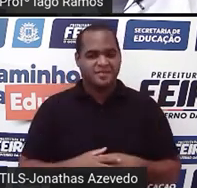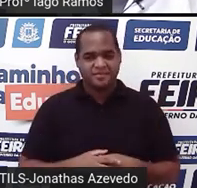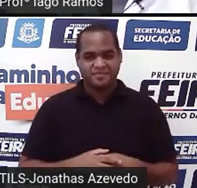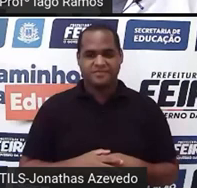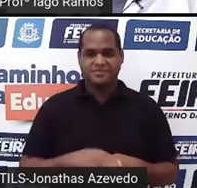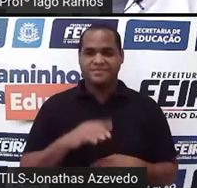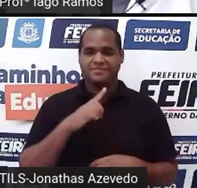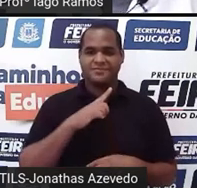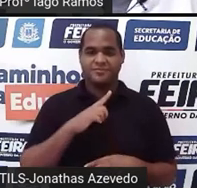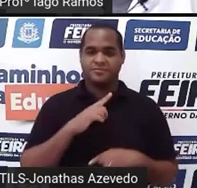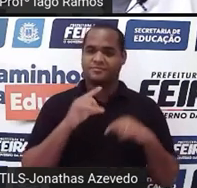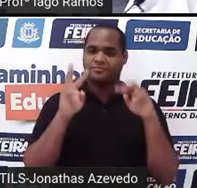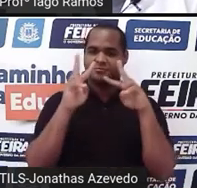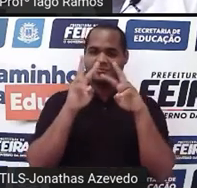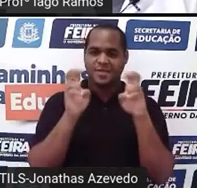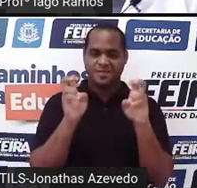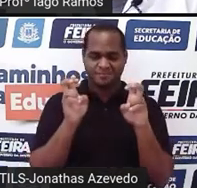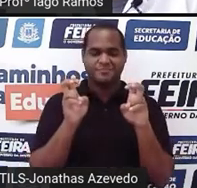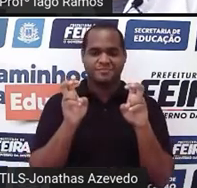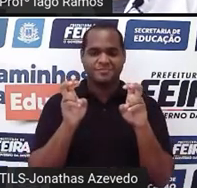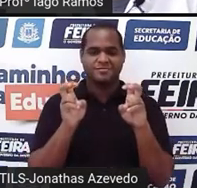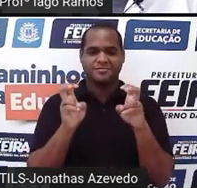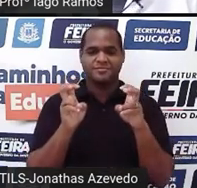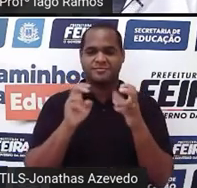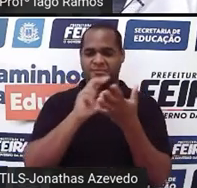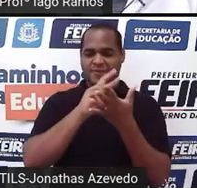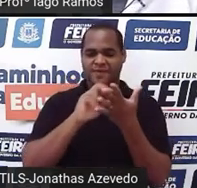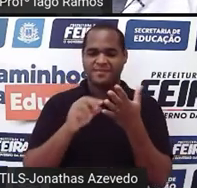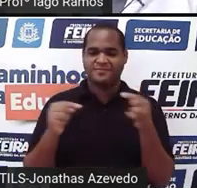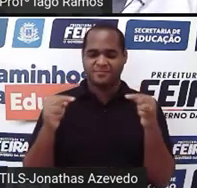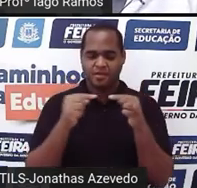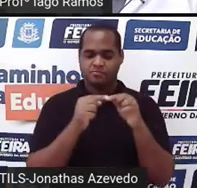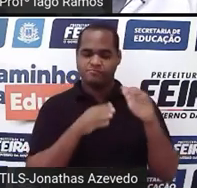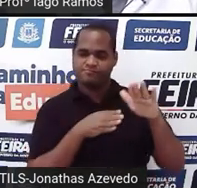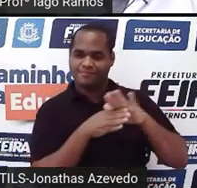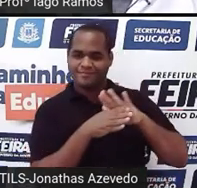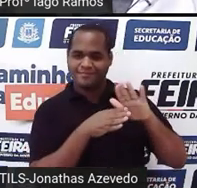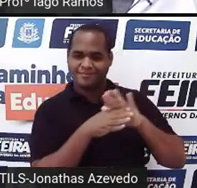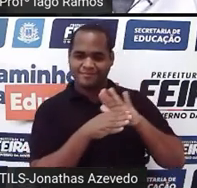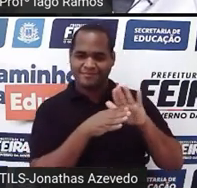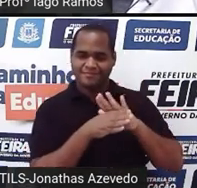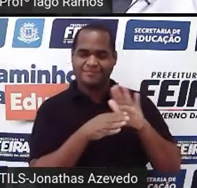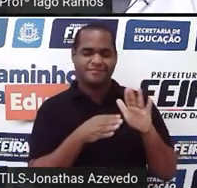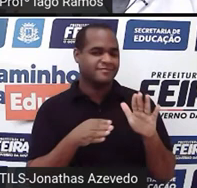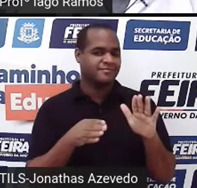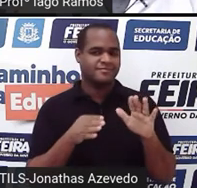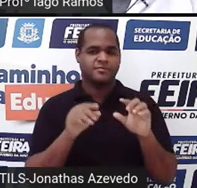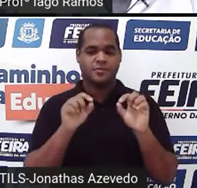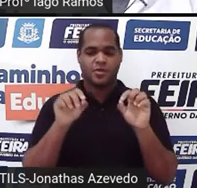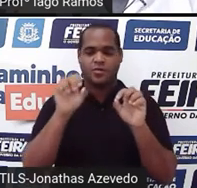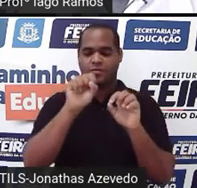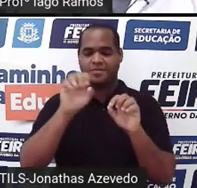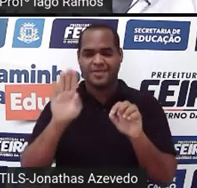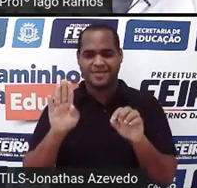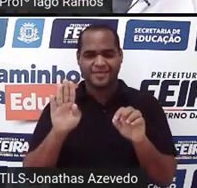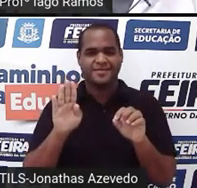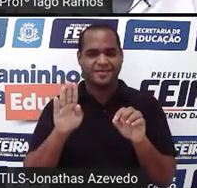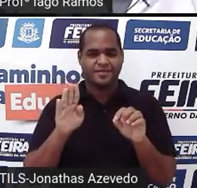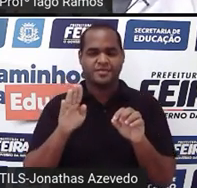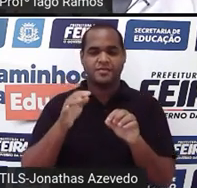tem nesse gráfico o título, que é dispositivo de acesso, embaixo dele tem o subtítulo,